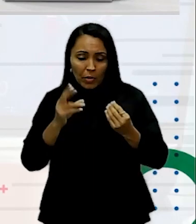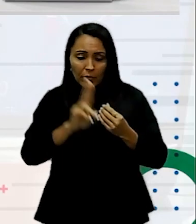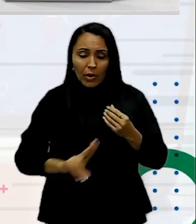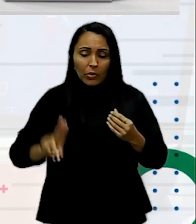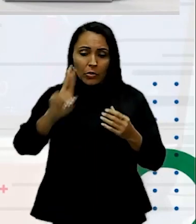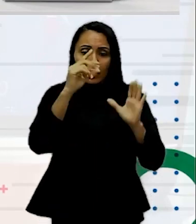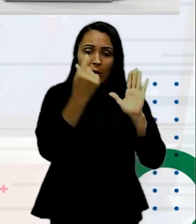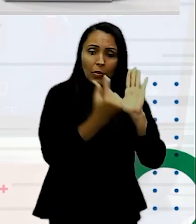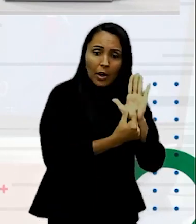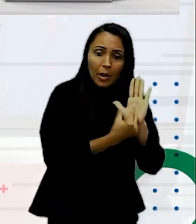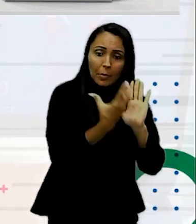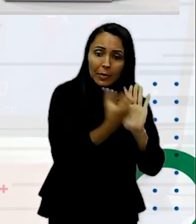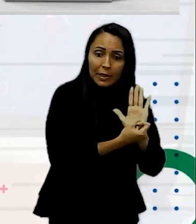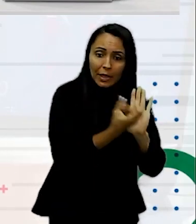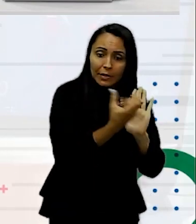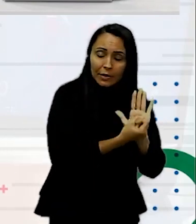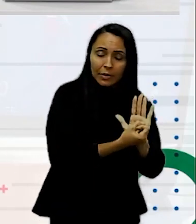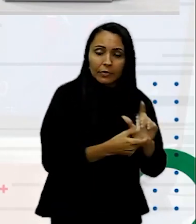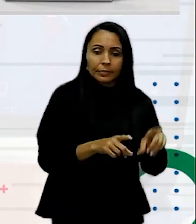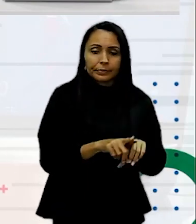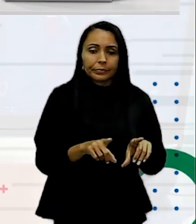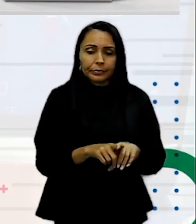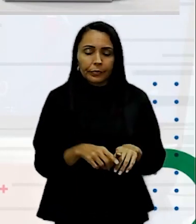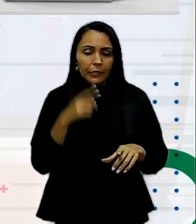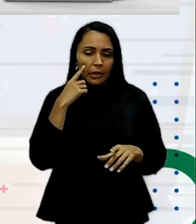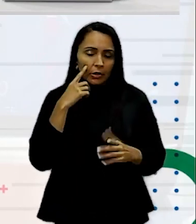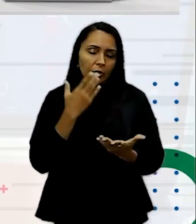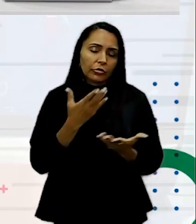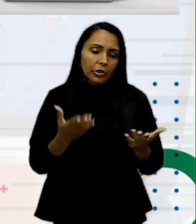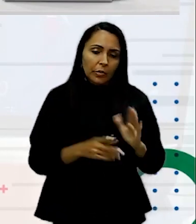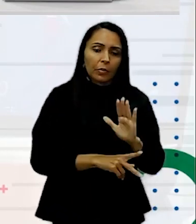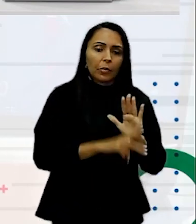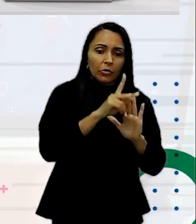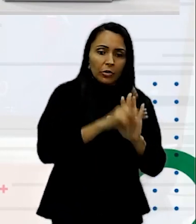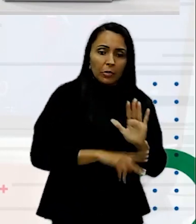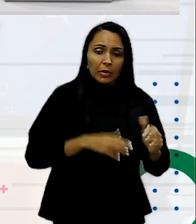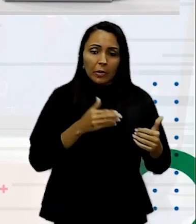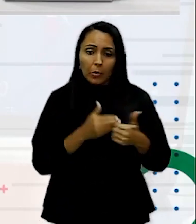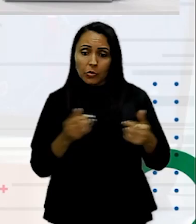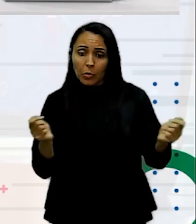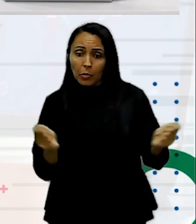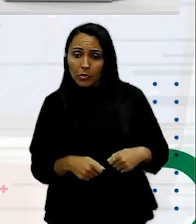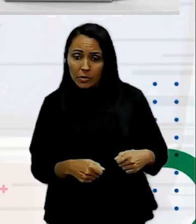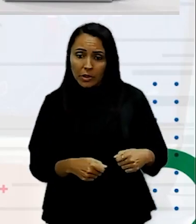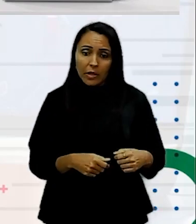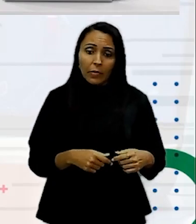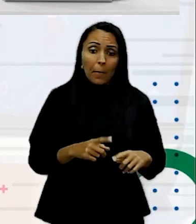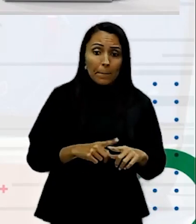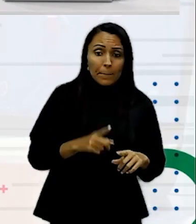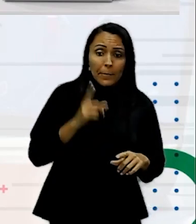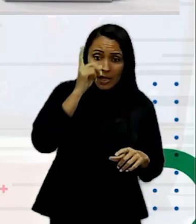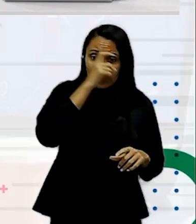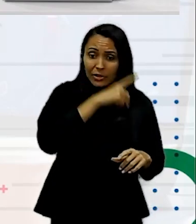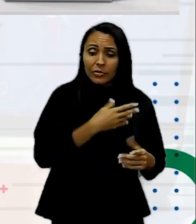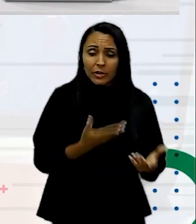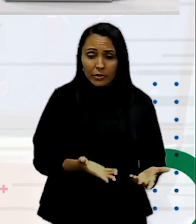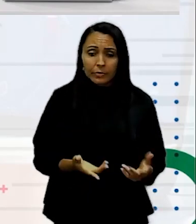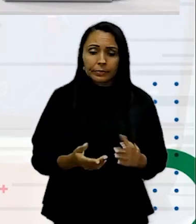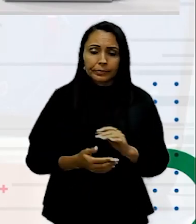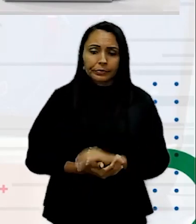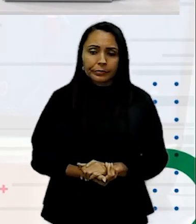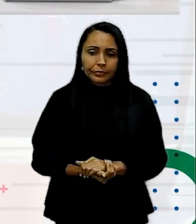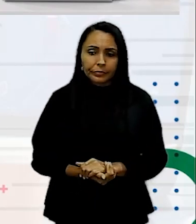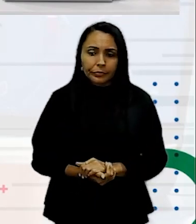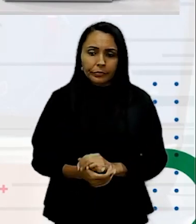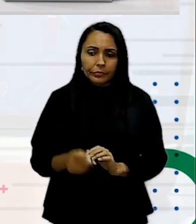Então não é nada Unânimo Claro que a gente Projeta Para chegar O mais próximo Possível Mas é difícil Então por isso Que a gente nunca